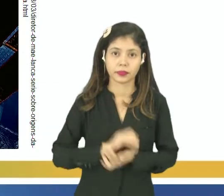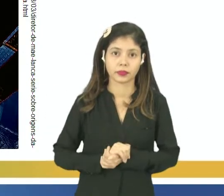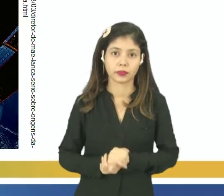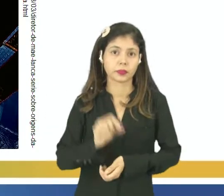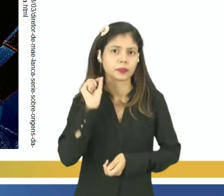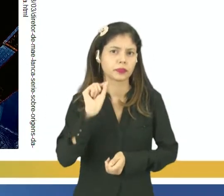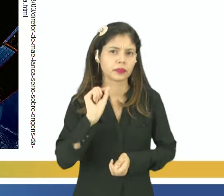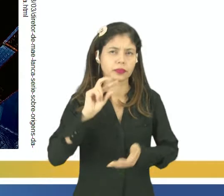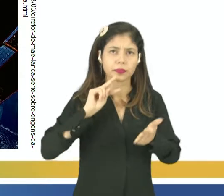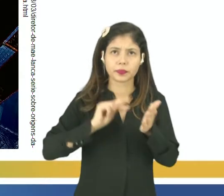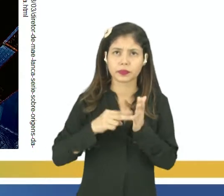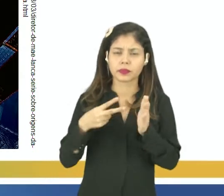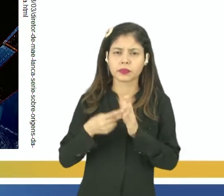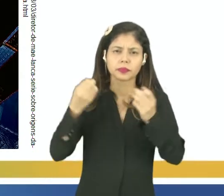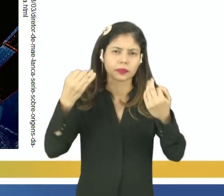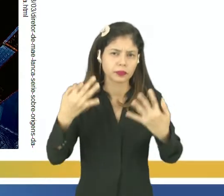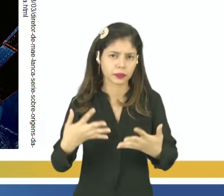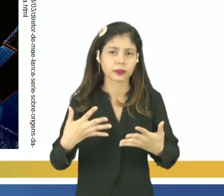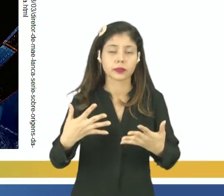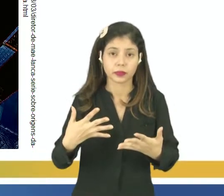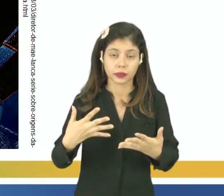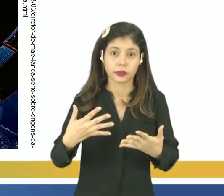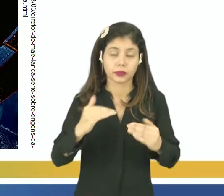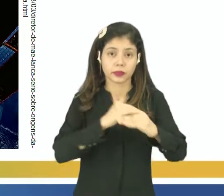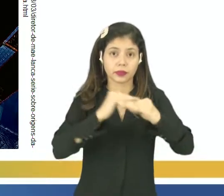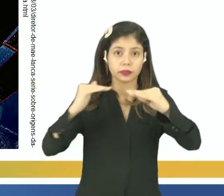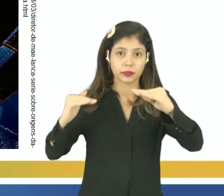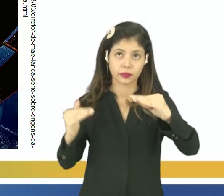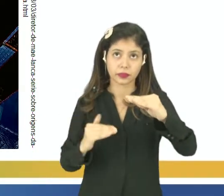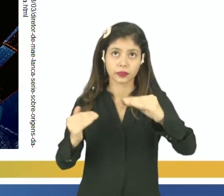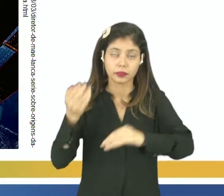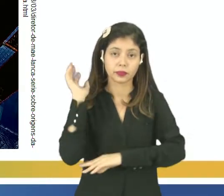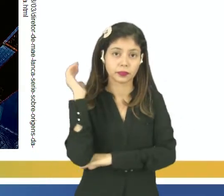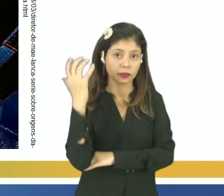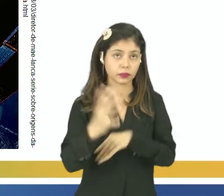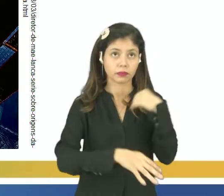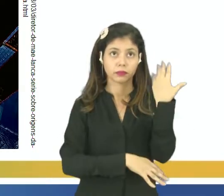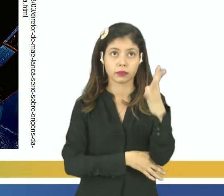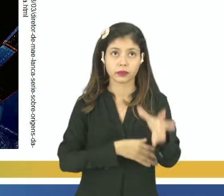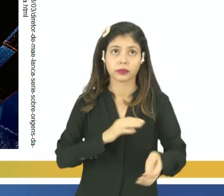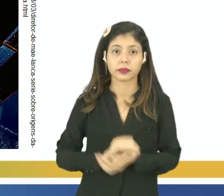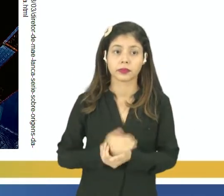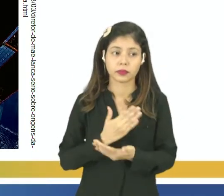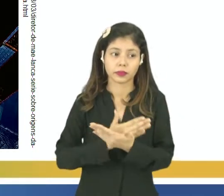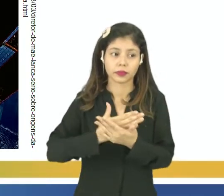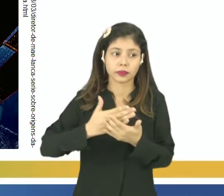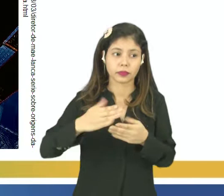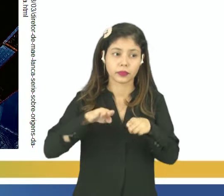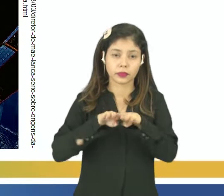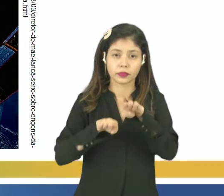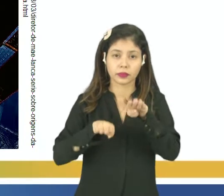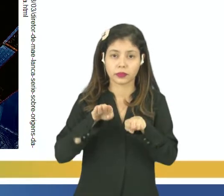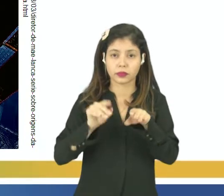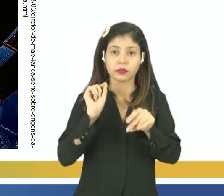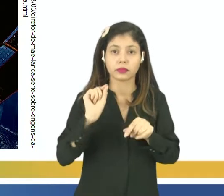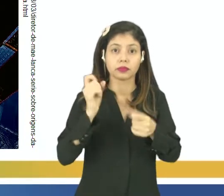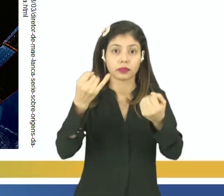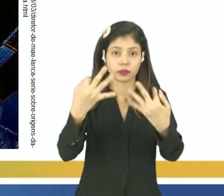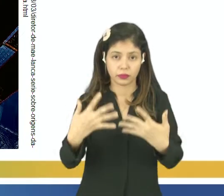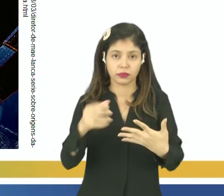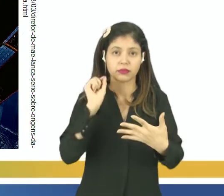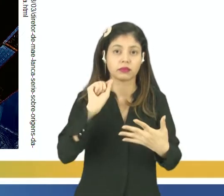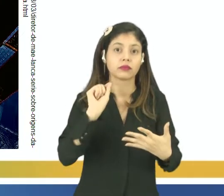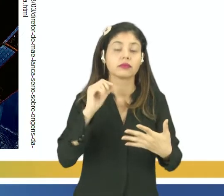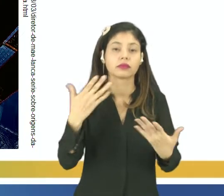que seria o equilíbrio e o que seria o desequilíbrio ambiental, né? Inicialmente, a gente vai saber o que seria e o que quer dizer um